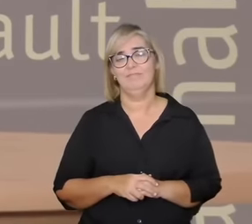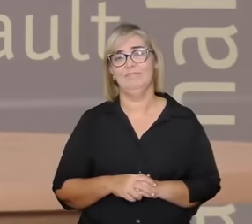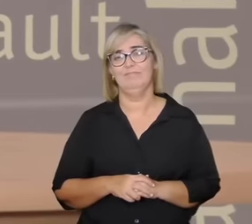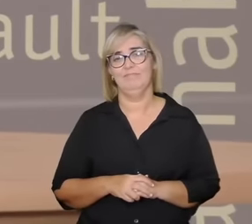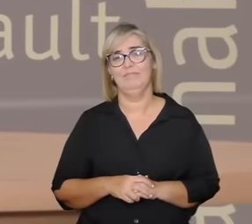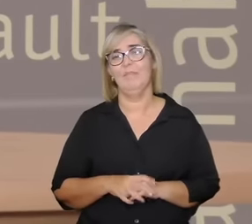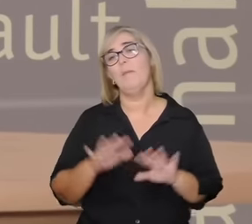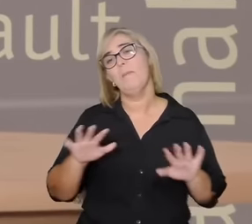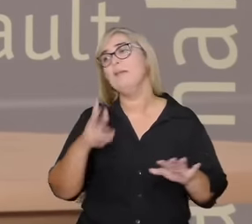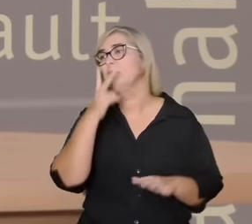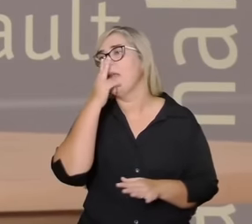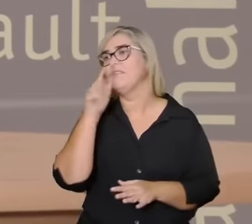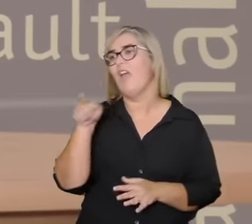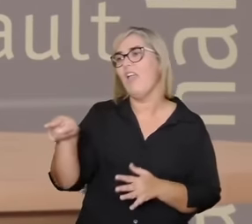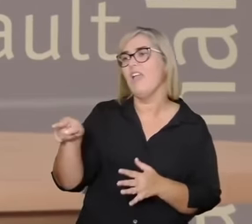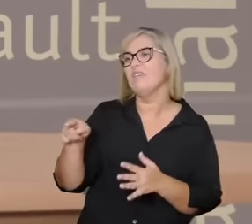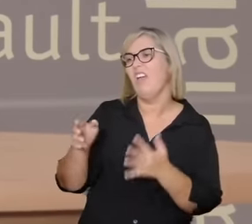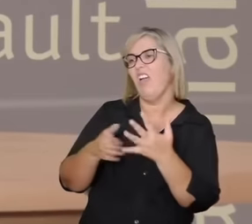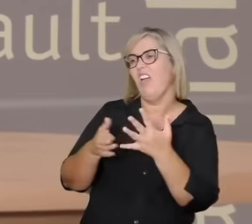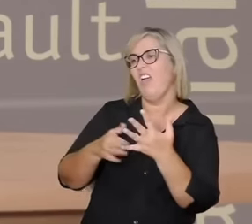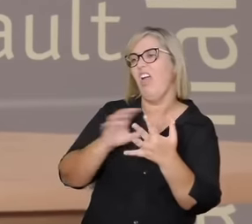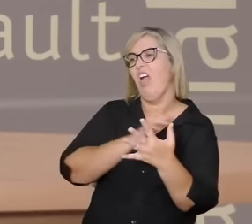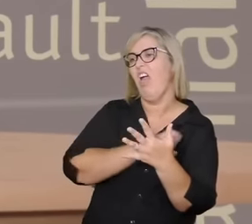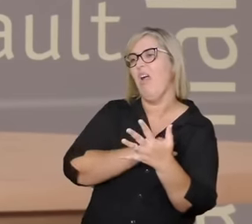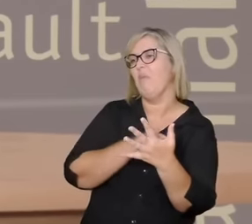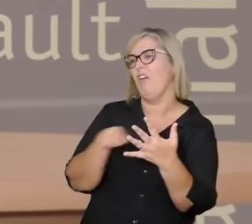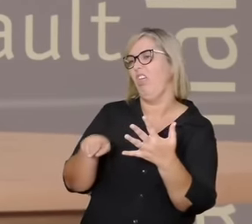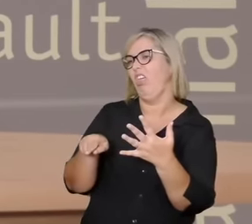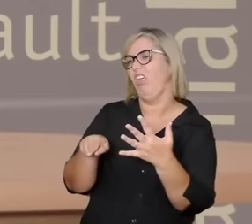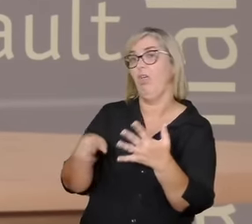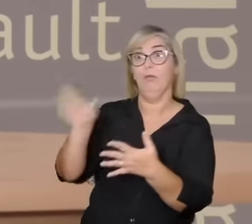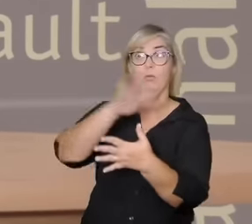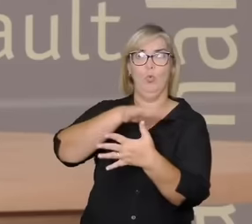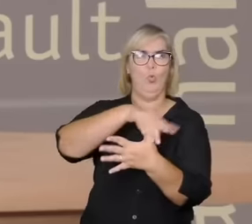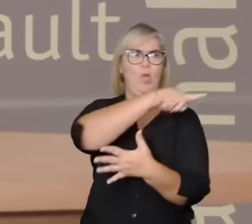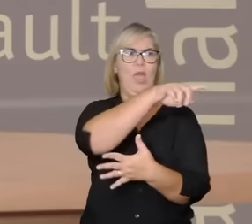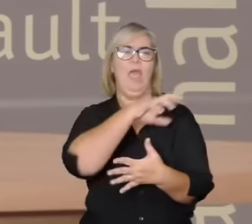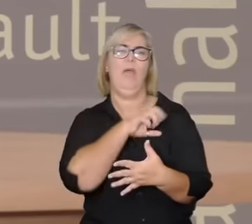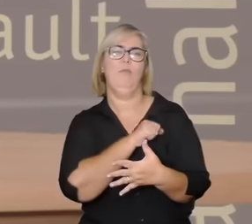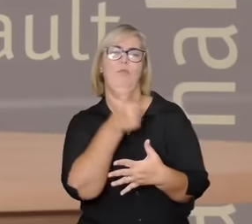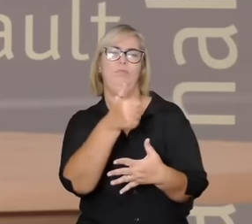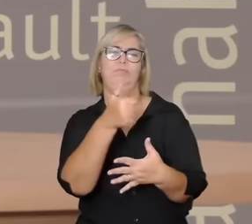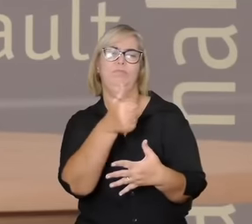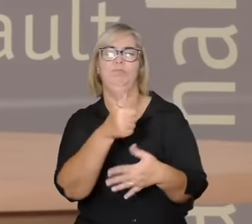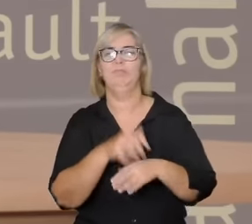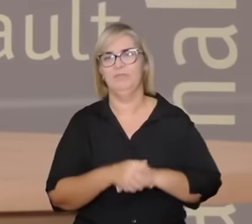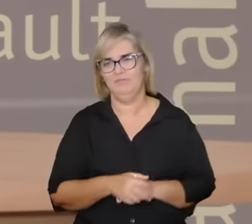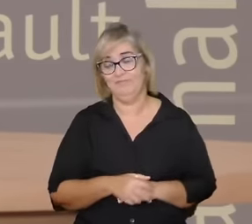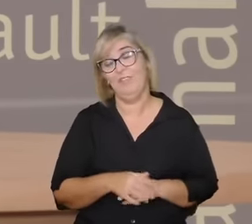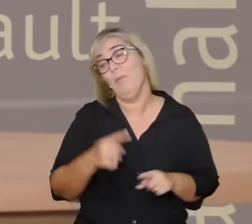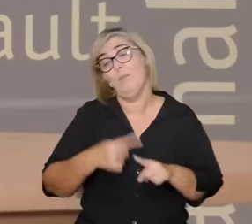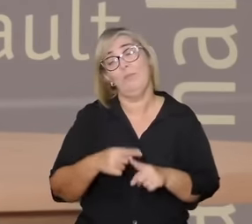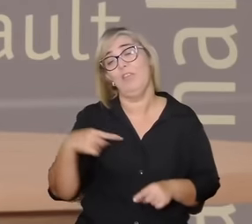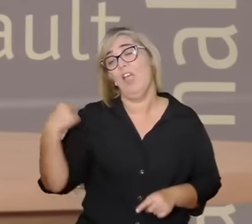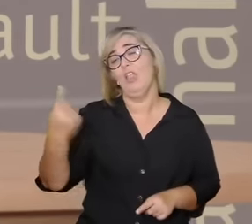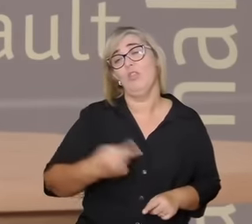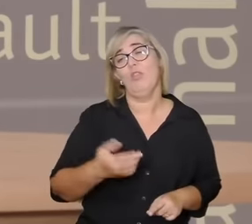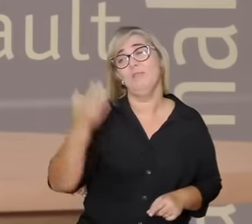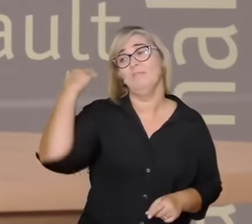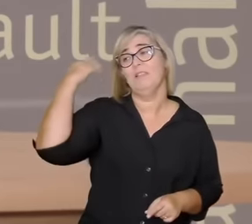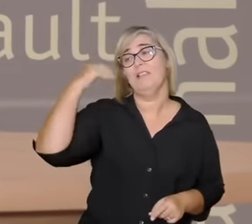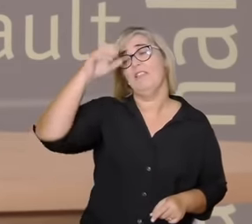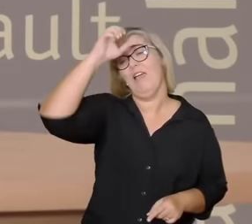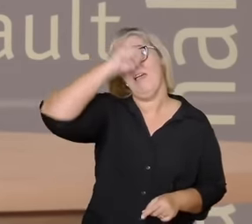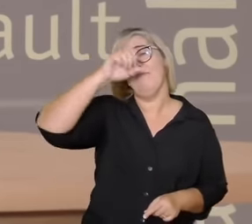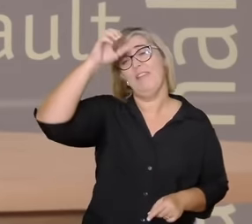privilegia porque essa foi a forma que a gente aprendeu que a gente encontrou e que está nesse sistema né que tem a ver com